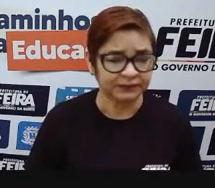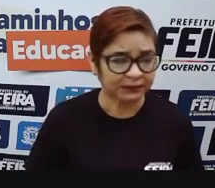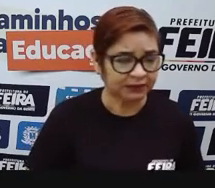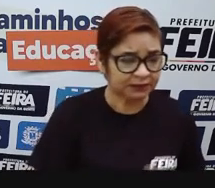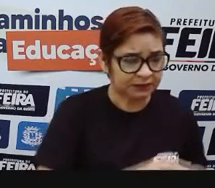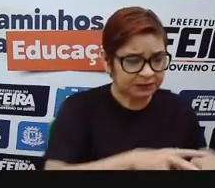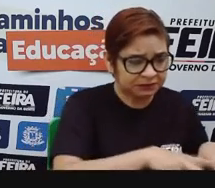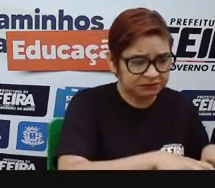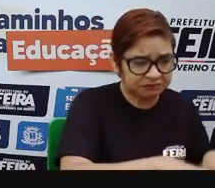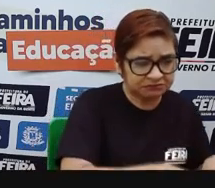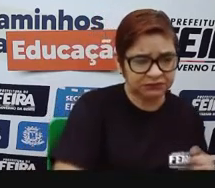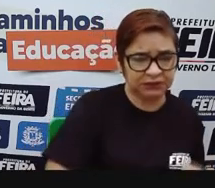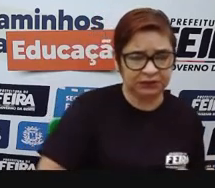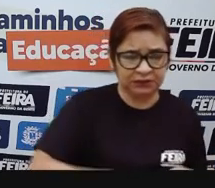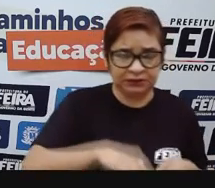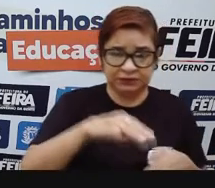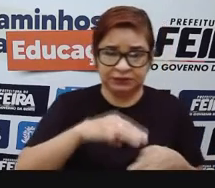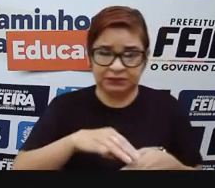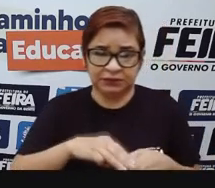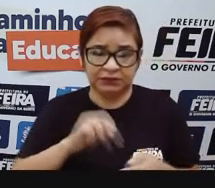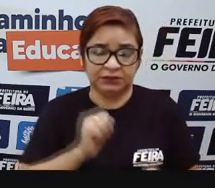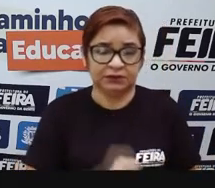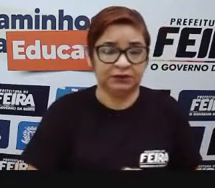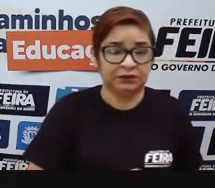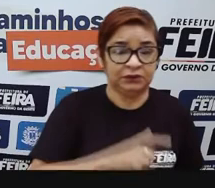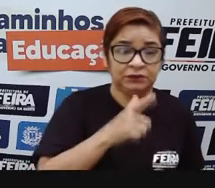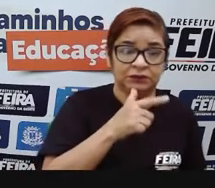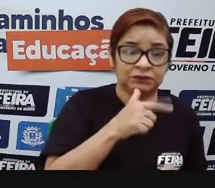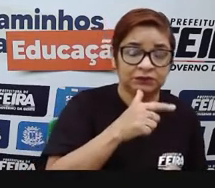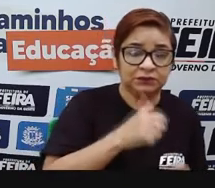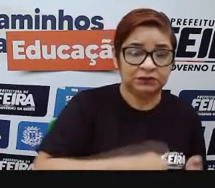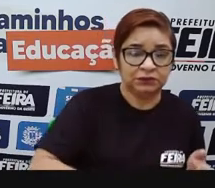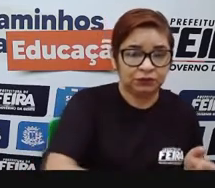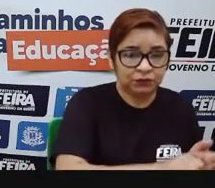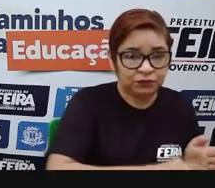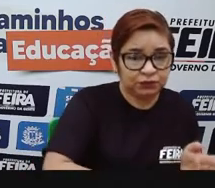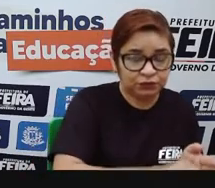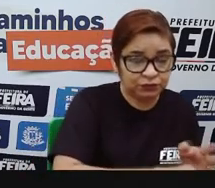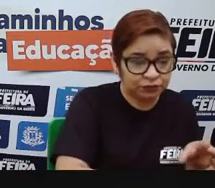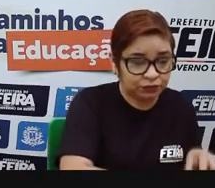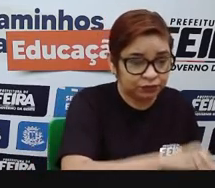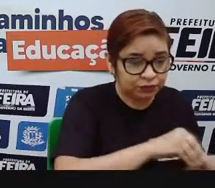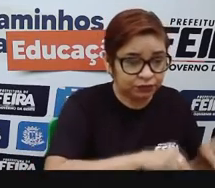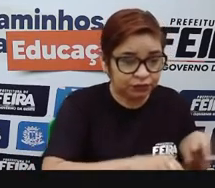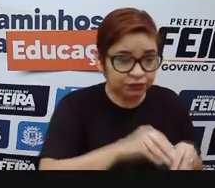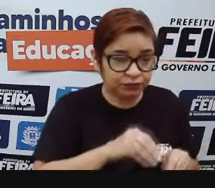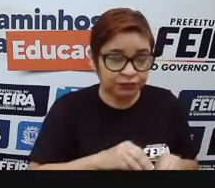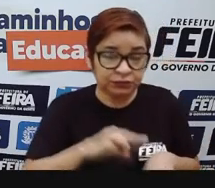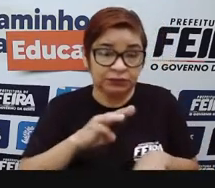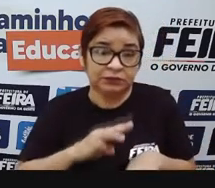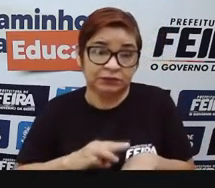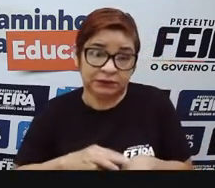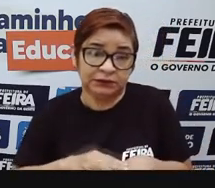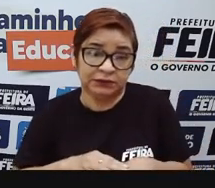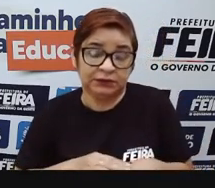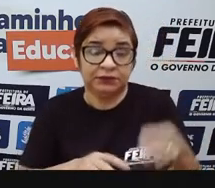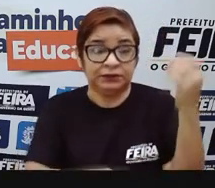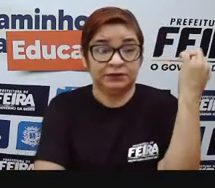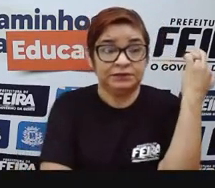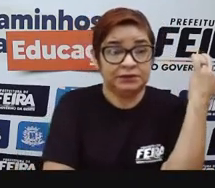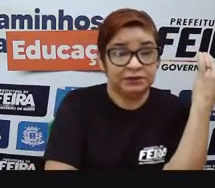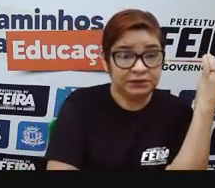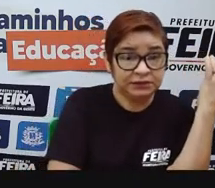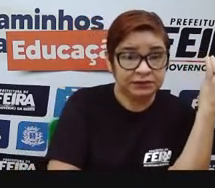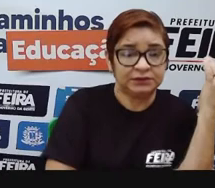vegetal, mineral, eu quero fazer uma ressalva nesses dois itens, porque na verdade nós não temos essa